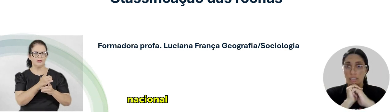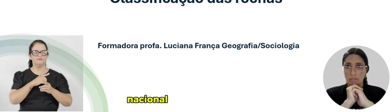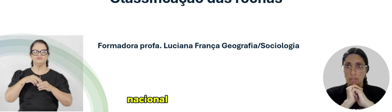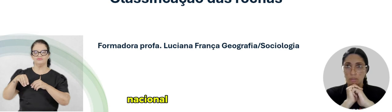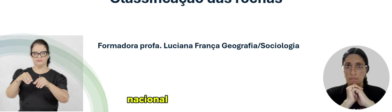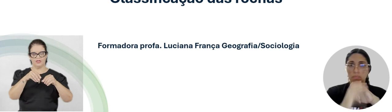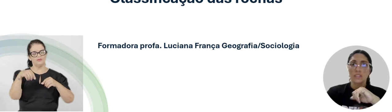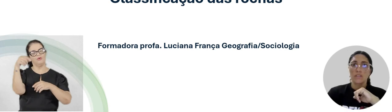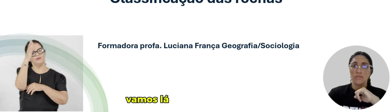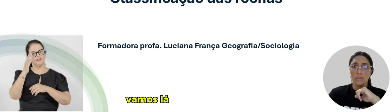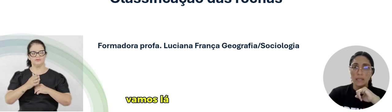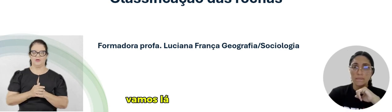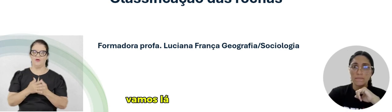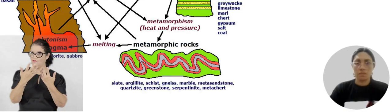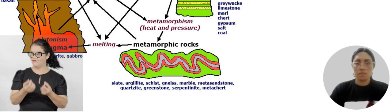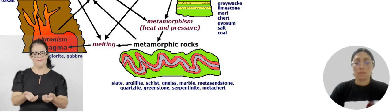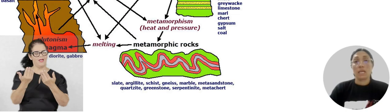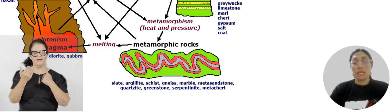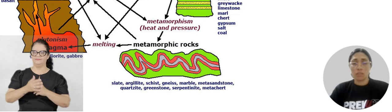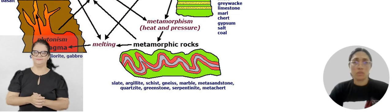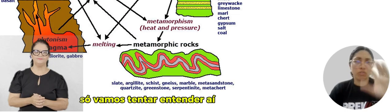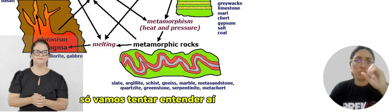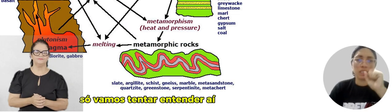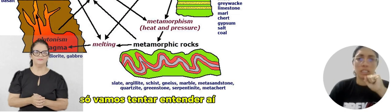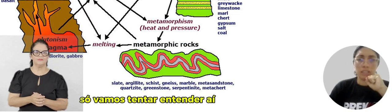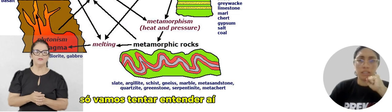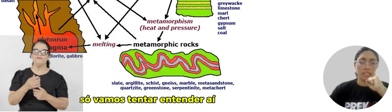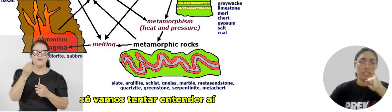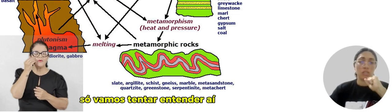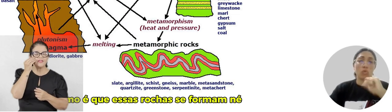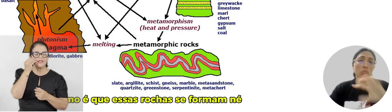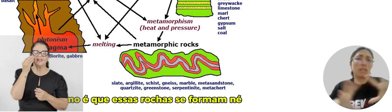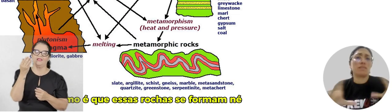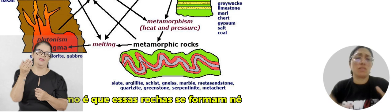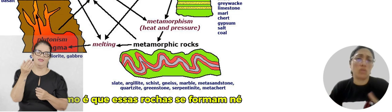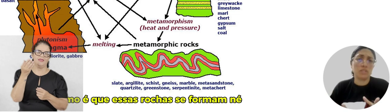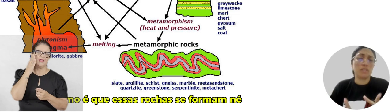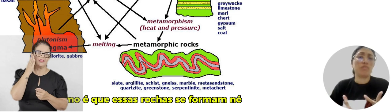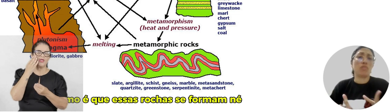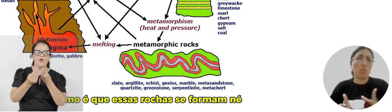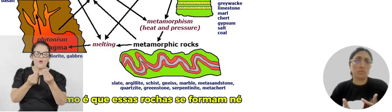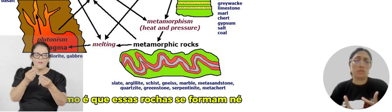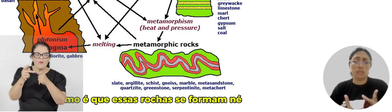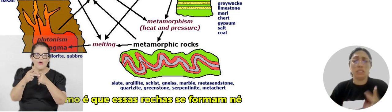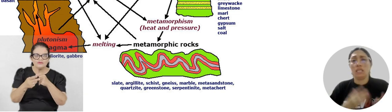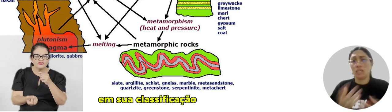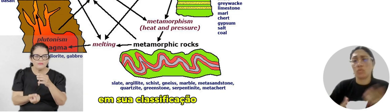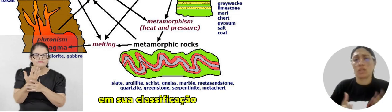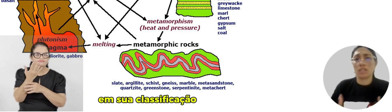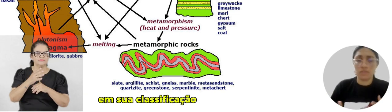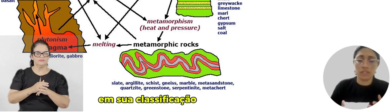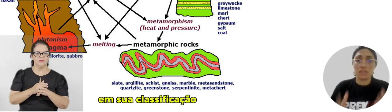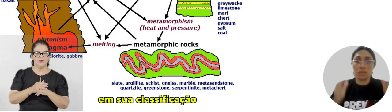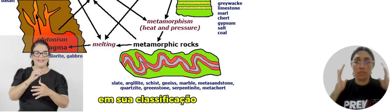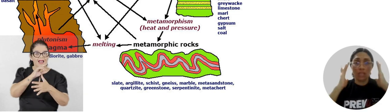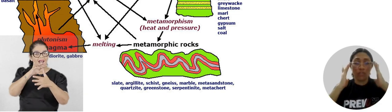nacional. Vamos lá. Só vamos tentar entender aí como é que essas rochas se formam e